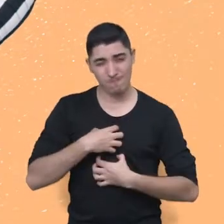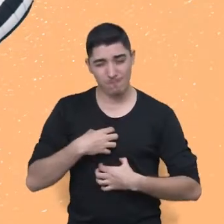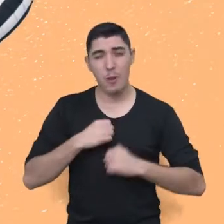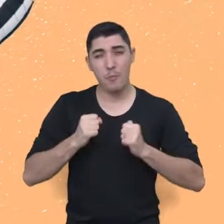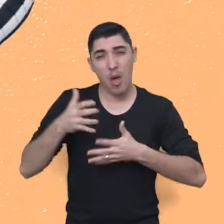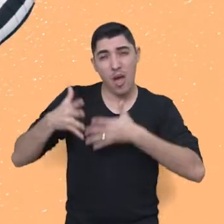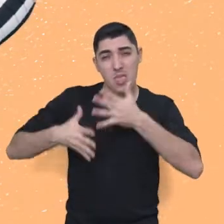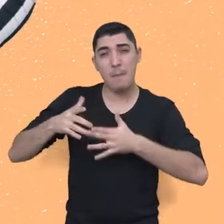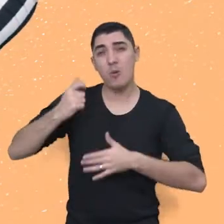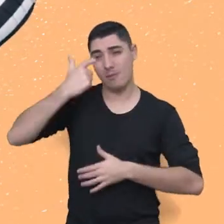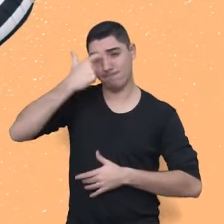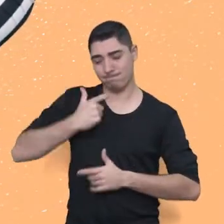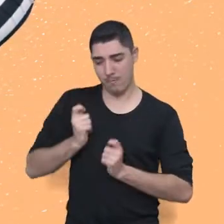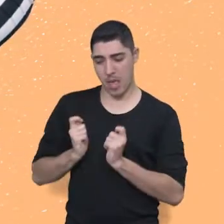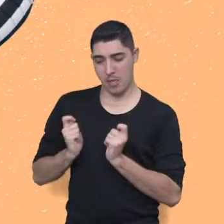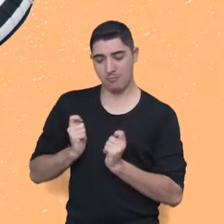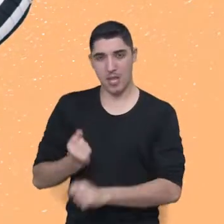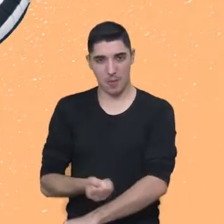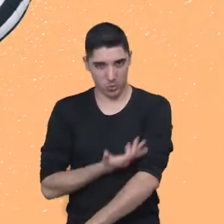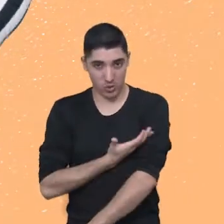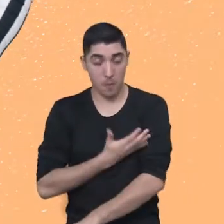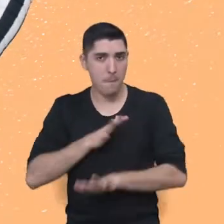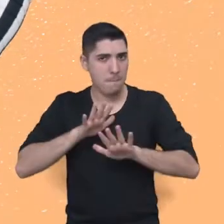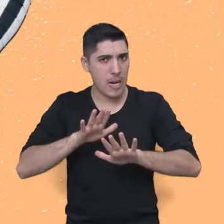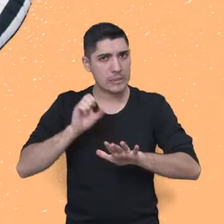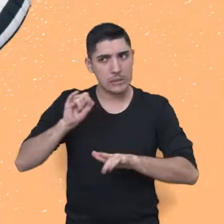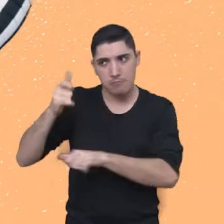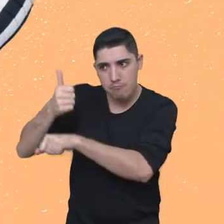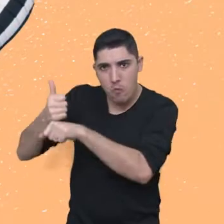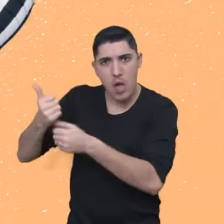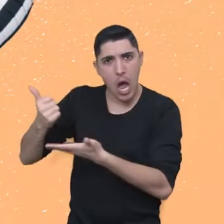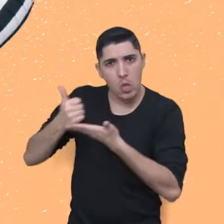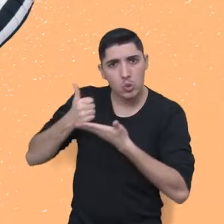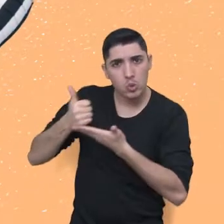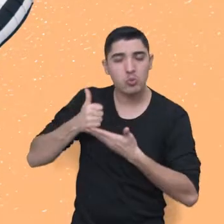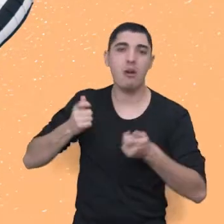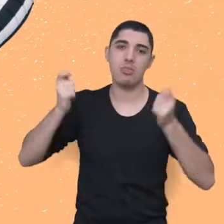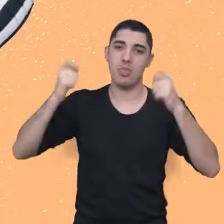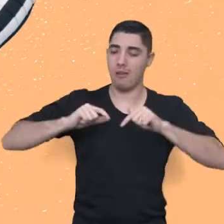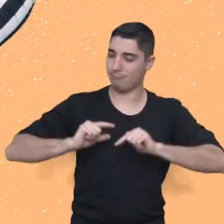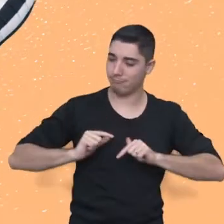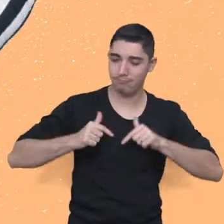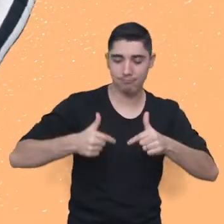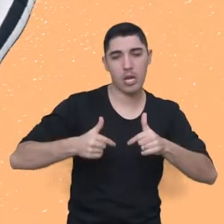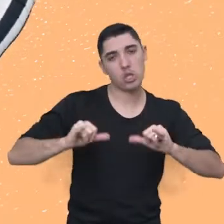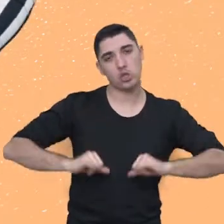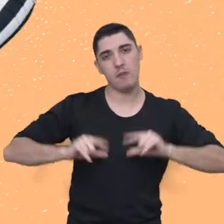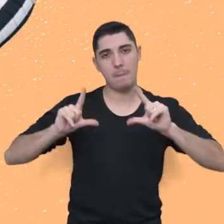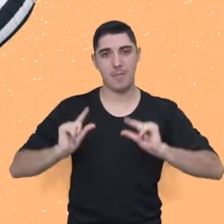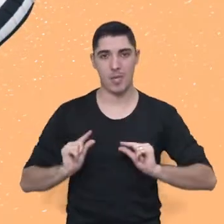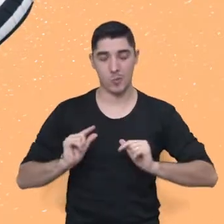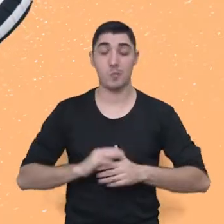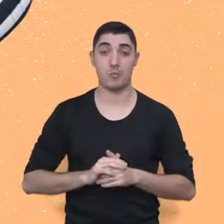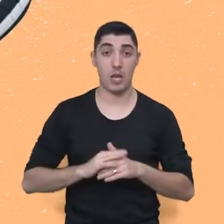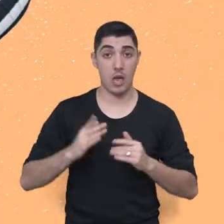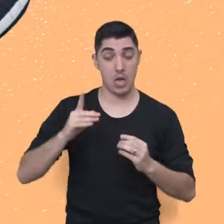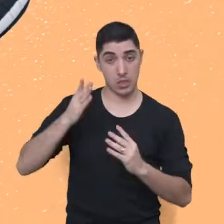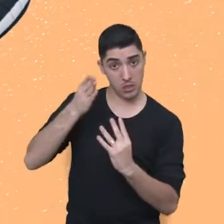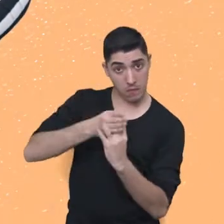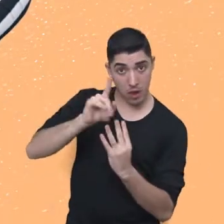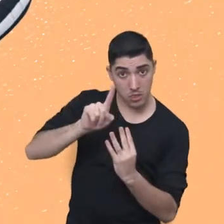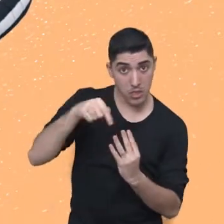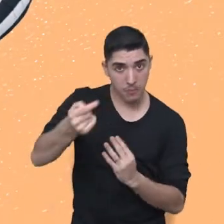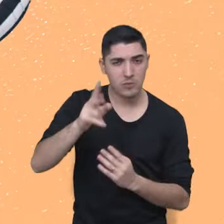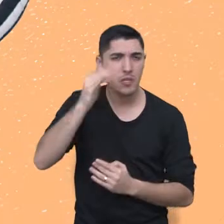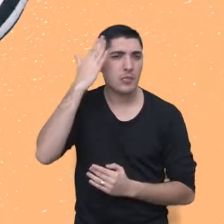podem atrapalhar o equilíbrio emocional. Mas com a ajuda adequada, pode ser superado com menos sofrimento. Após o